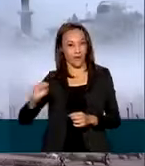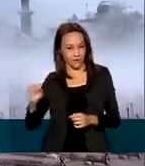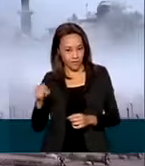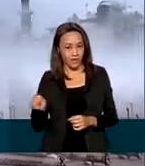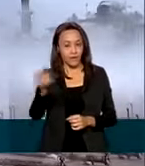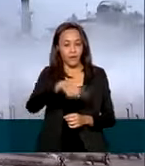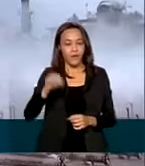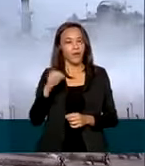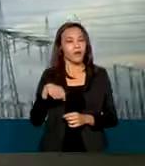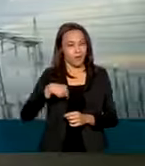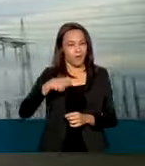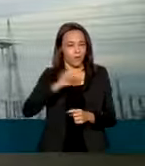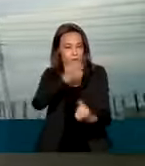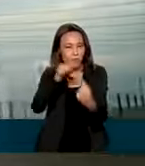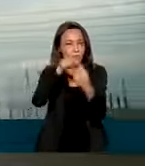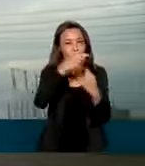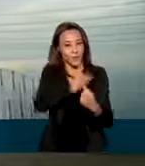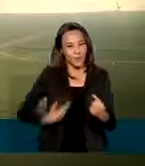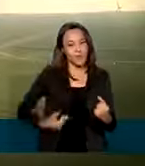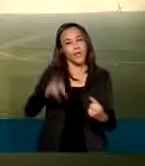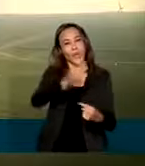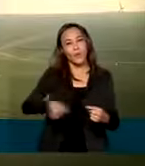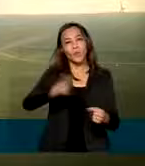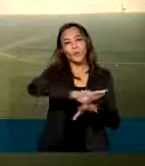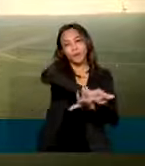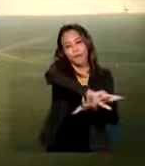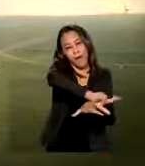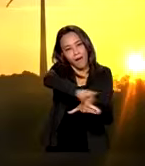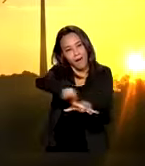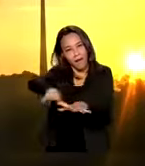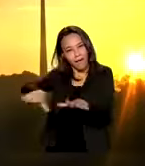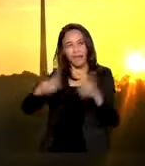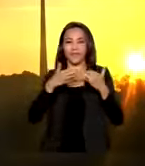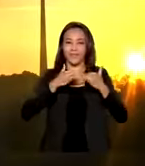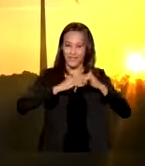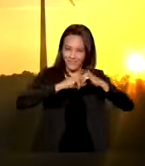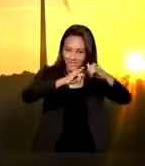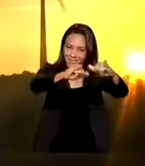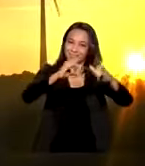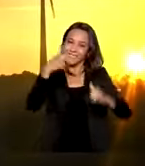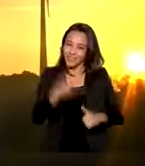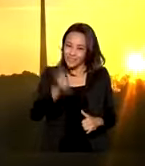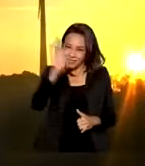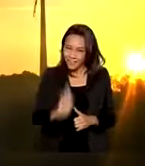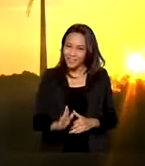A intenção do governo é diversificar cada vez mais a matriz elétrica nacional. a elétrica.